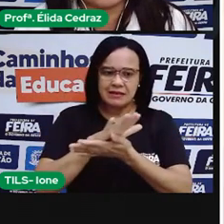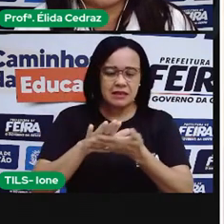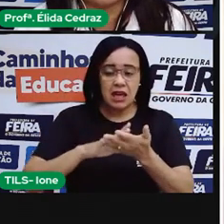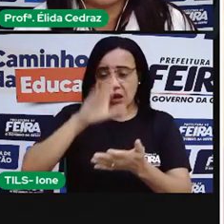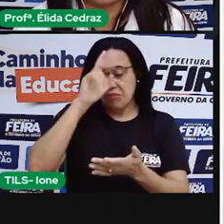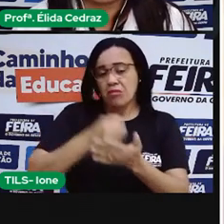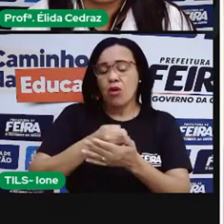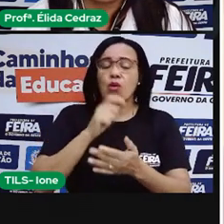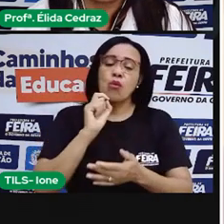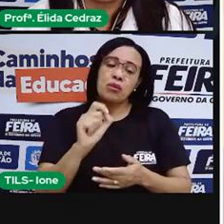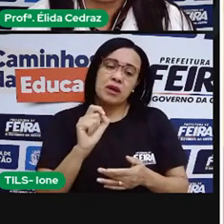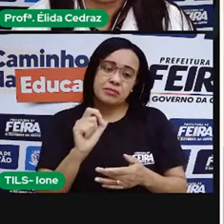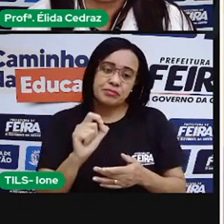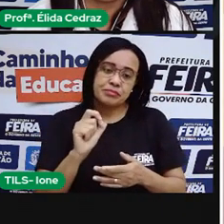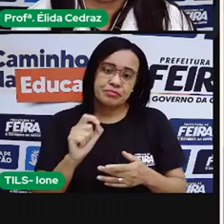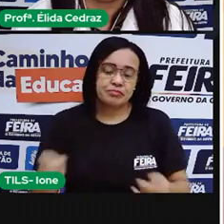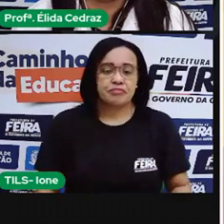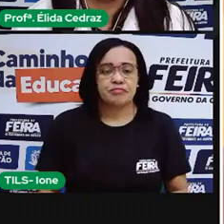decisão.